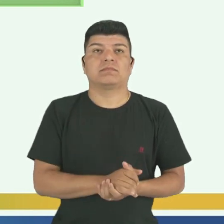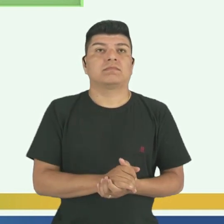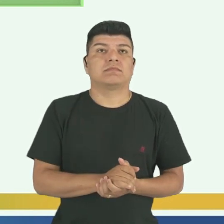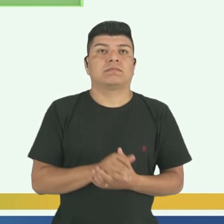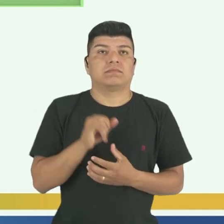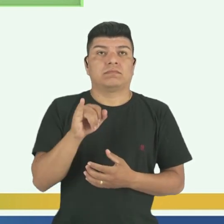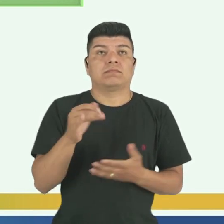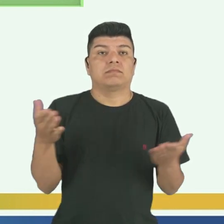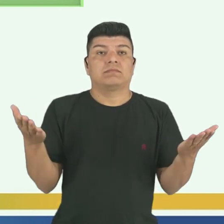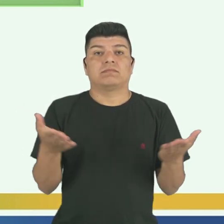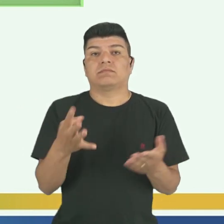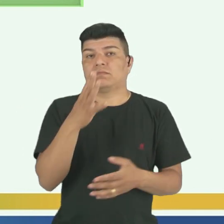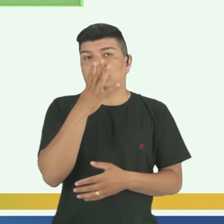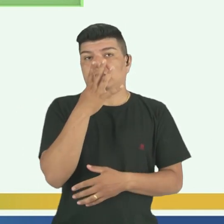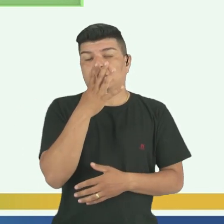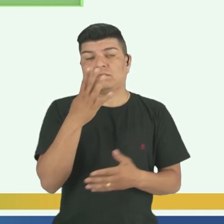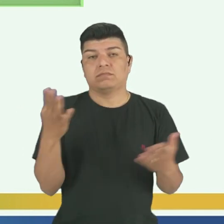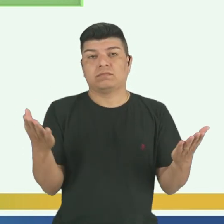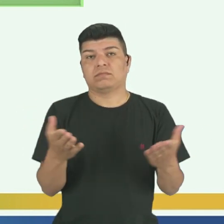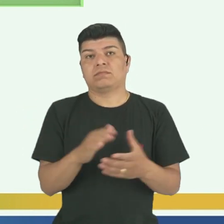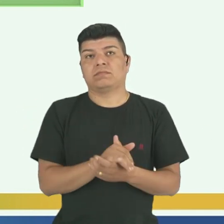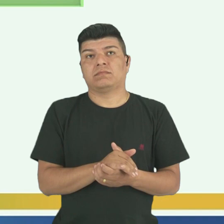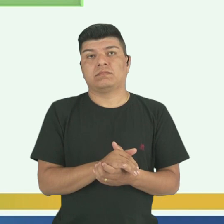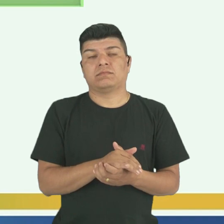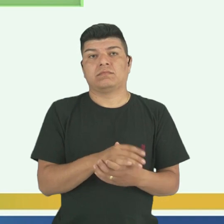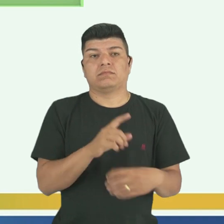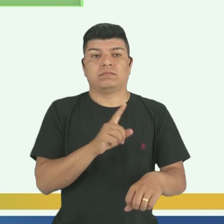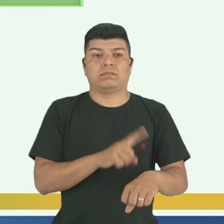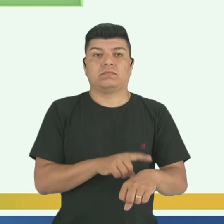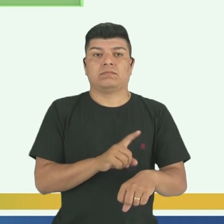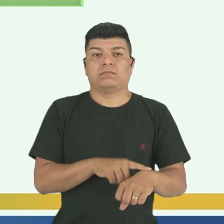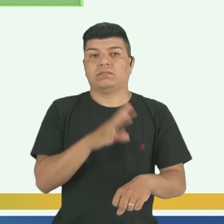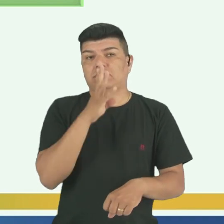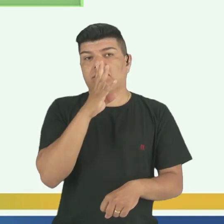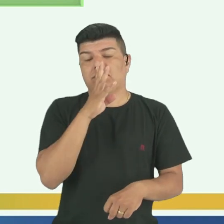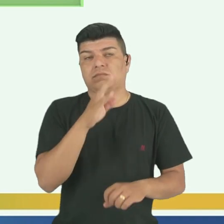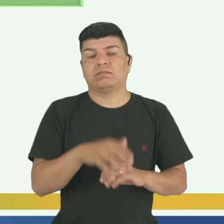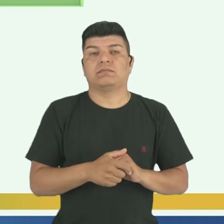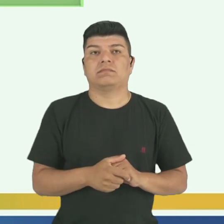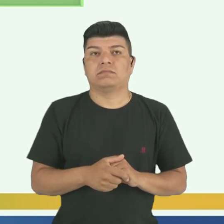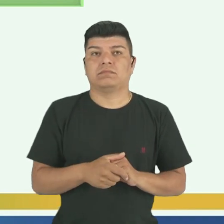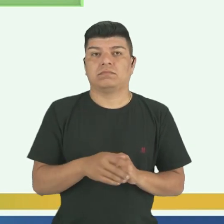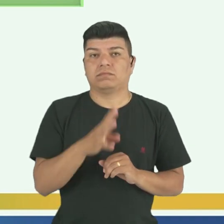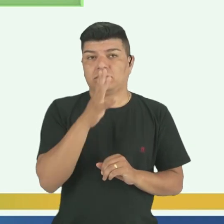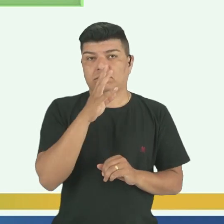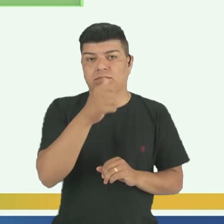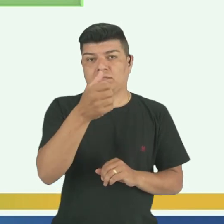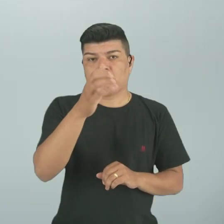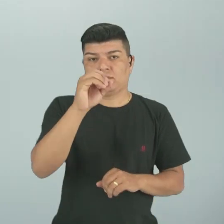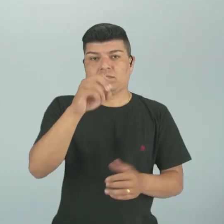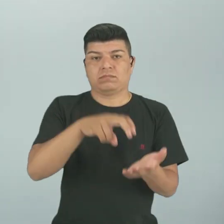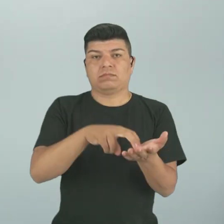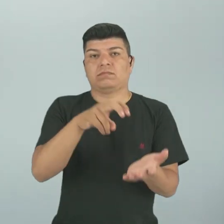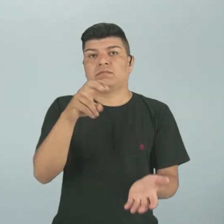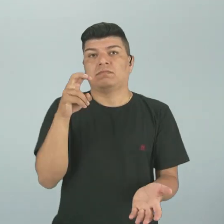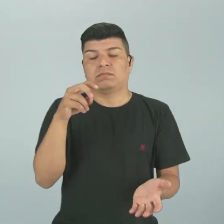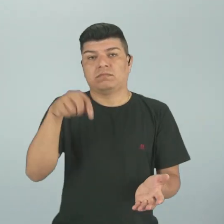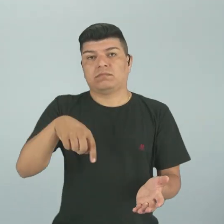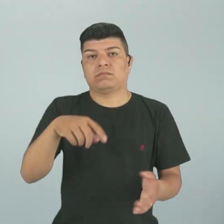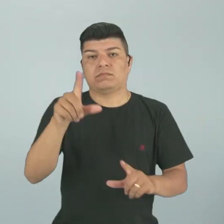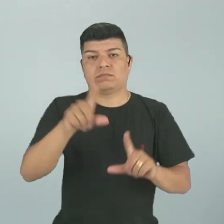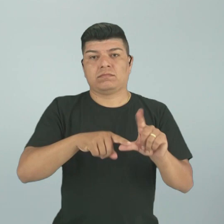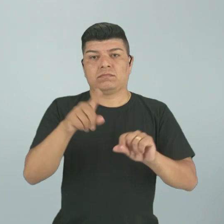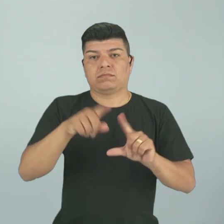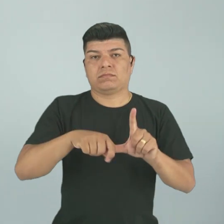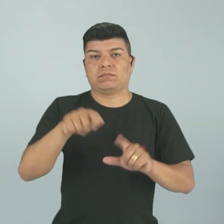se agora você está assistindo essa aula, depende do horário que você vai assistir, se você assiste 10 horas da manhã aqui no